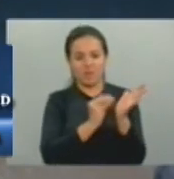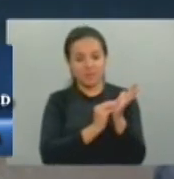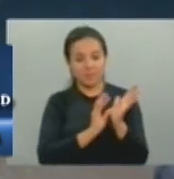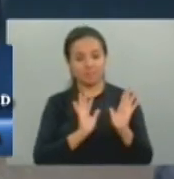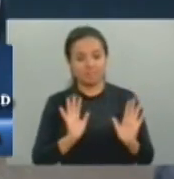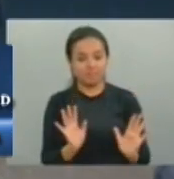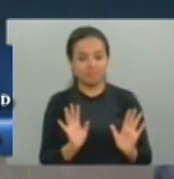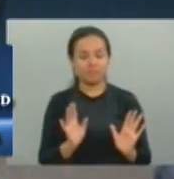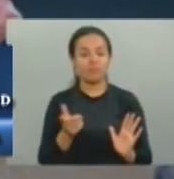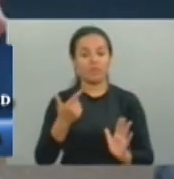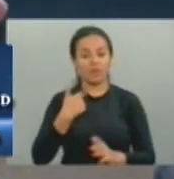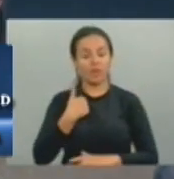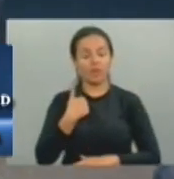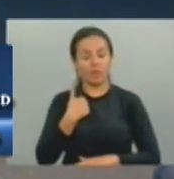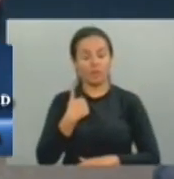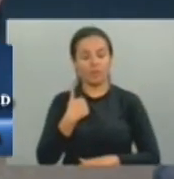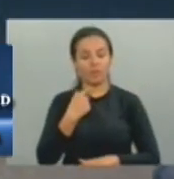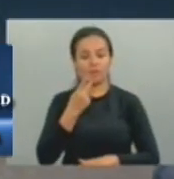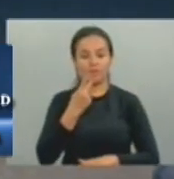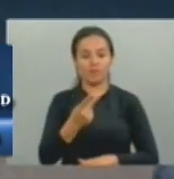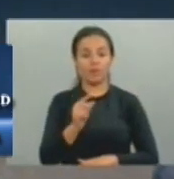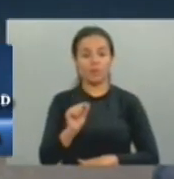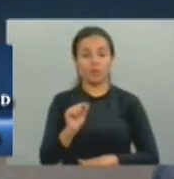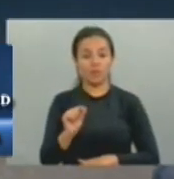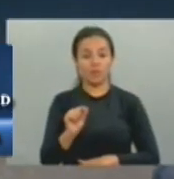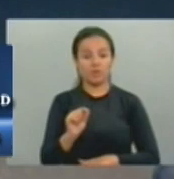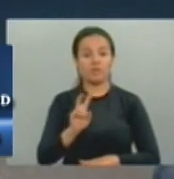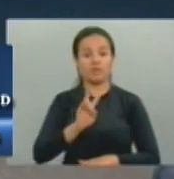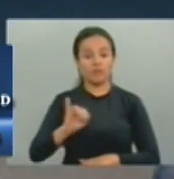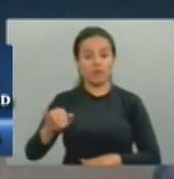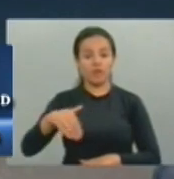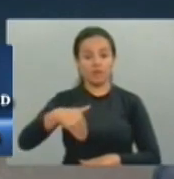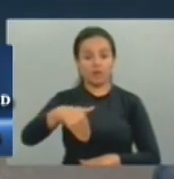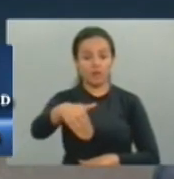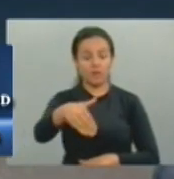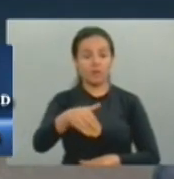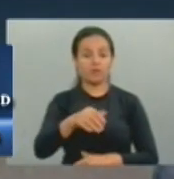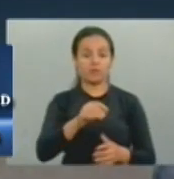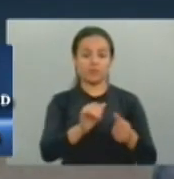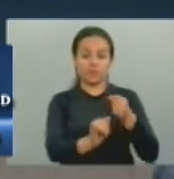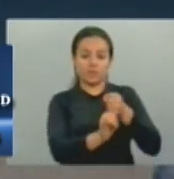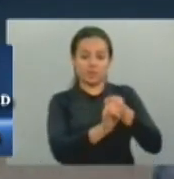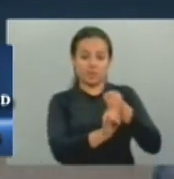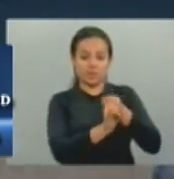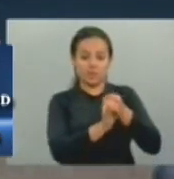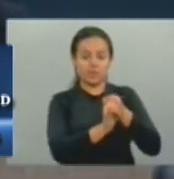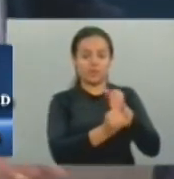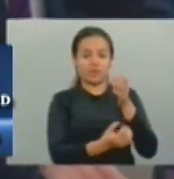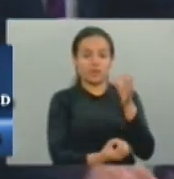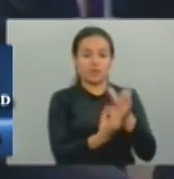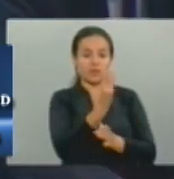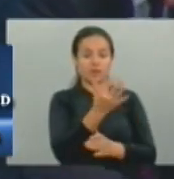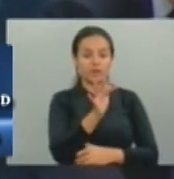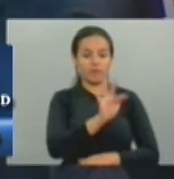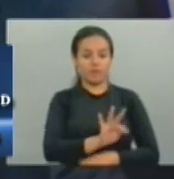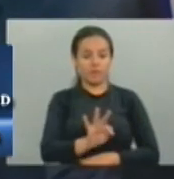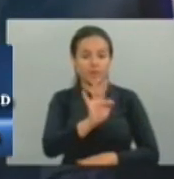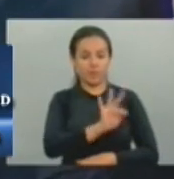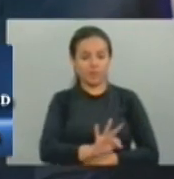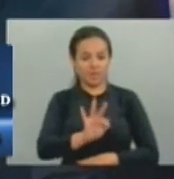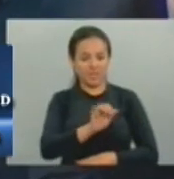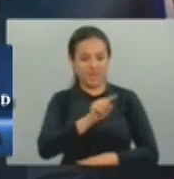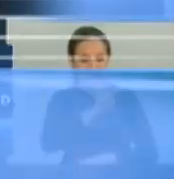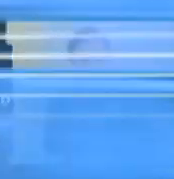notícia para os itapipoquenses, que haverá dentro de breve uma faculdade de medicina, será tudo que aquela